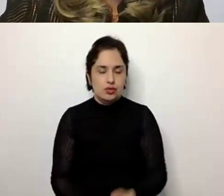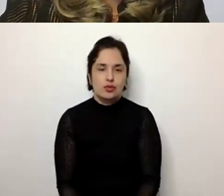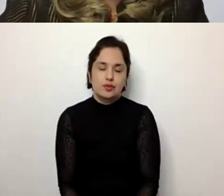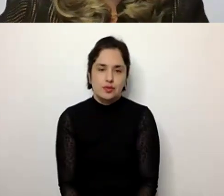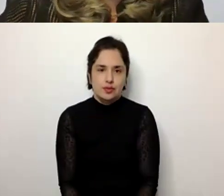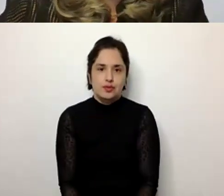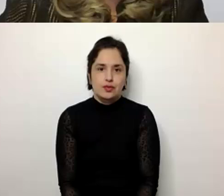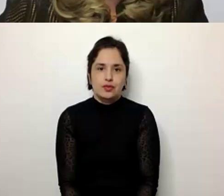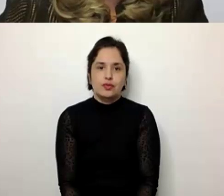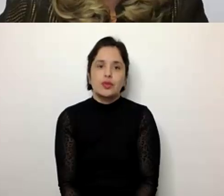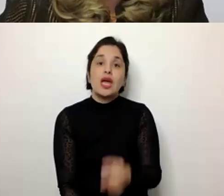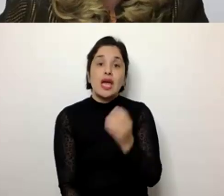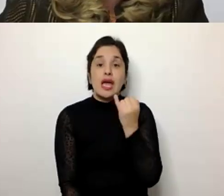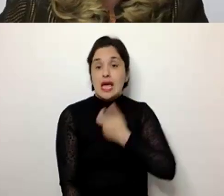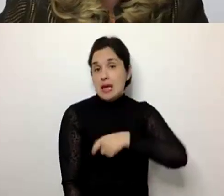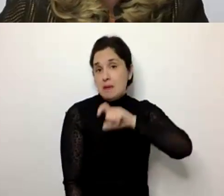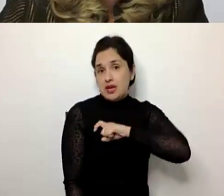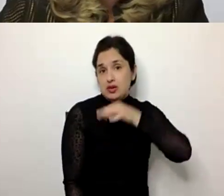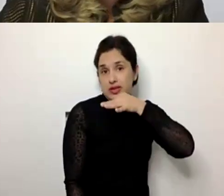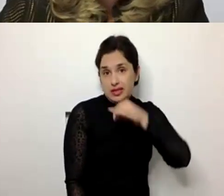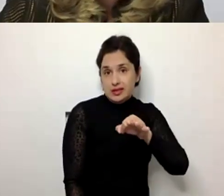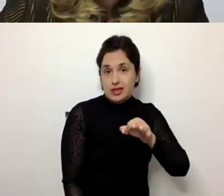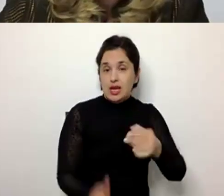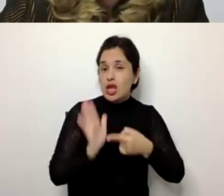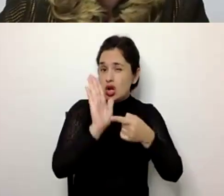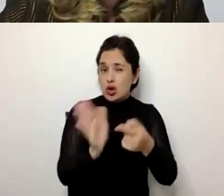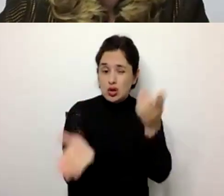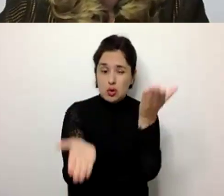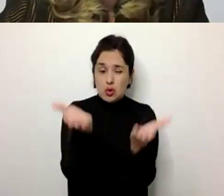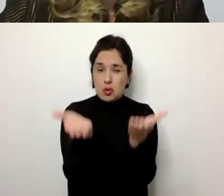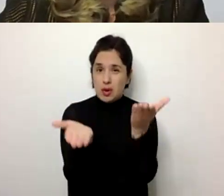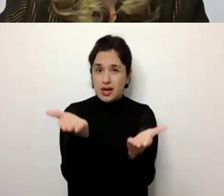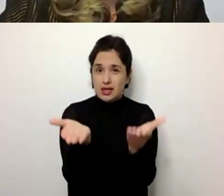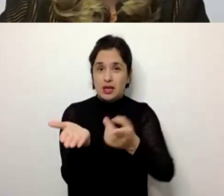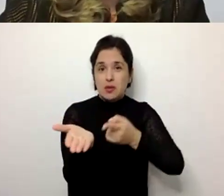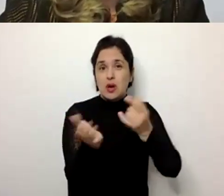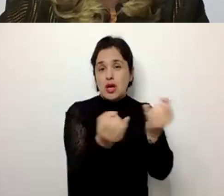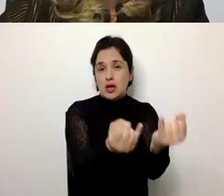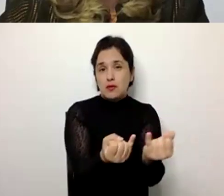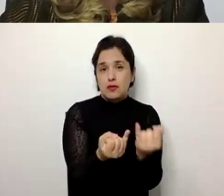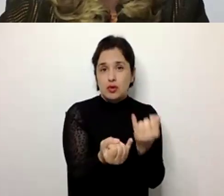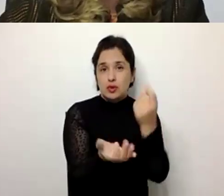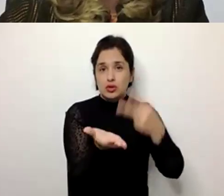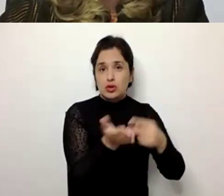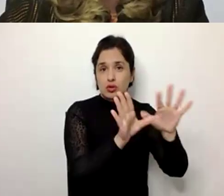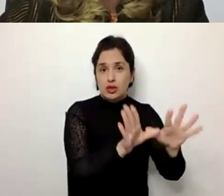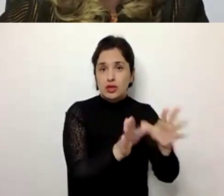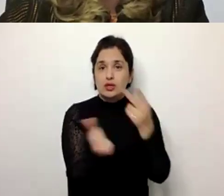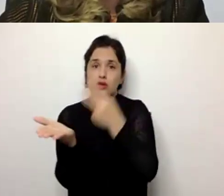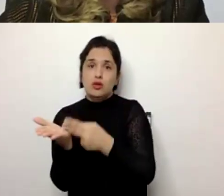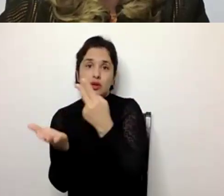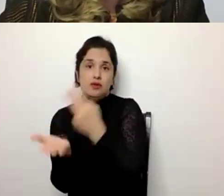Bom, aí, um pouco, o que mostra esta pirâmide é um comparativo, justamente, entre os dados do 2010 e 2022,